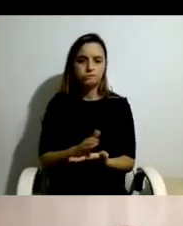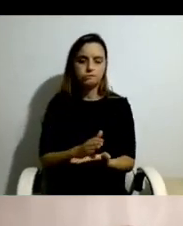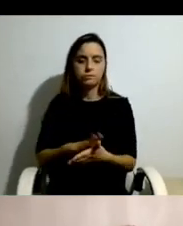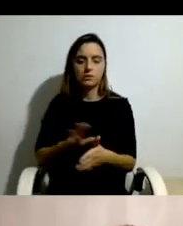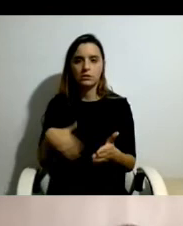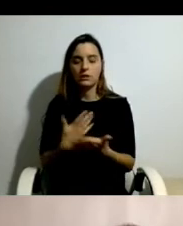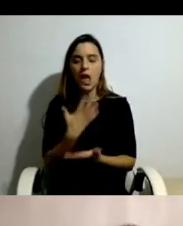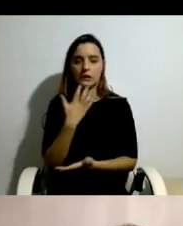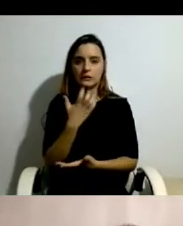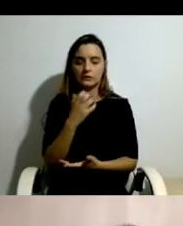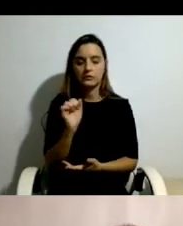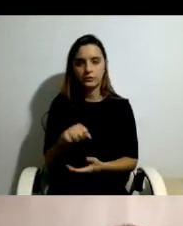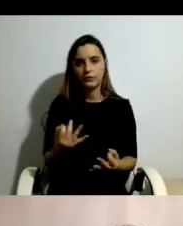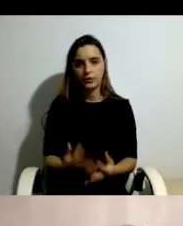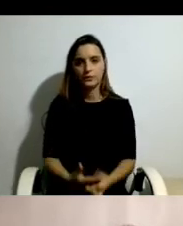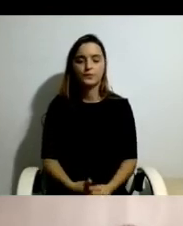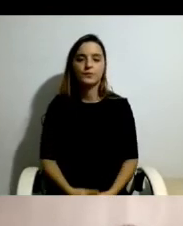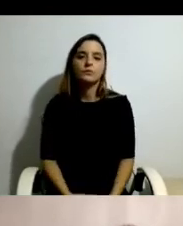e incerteza. Podes avançar, Márica.